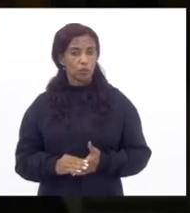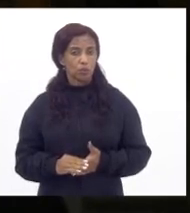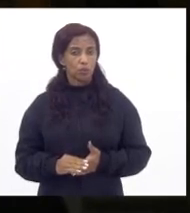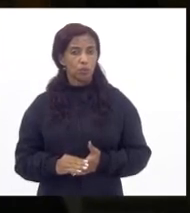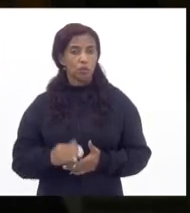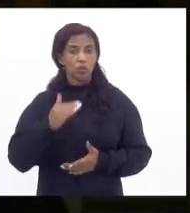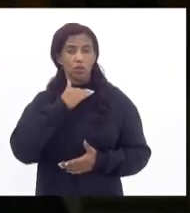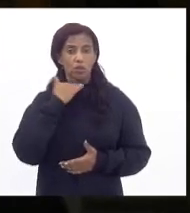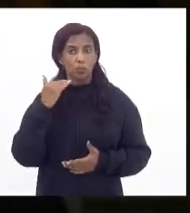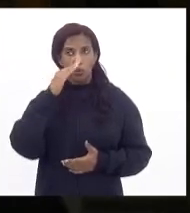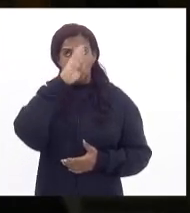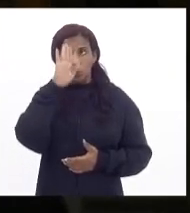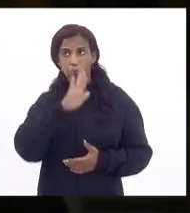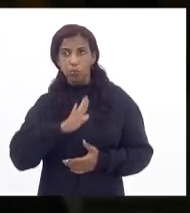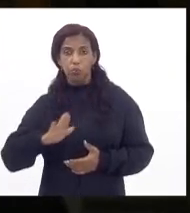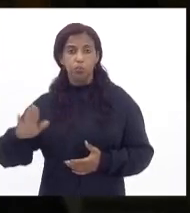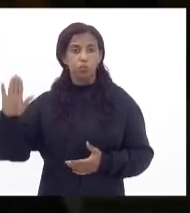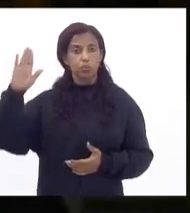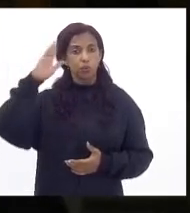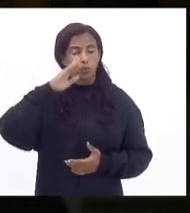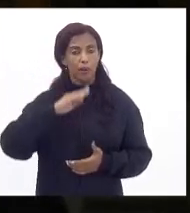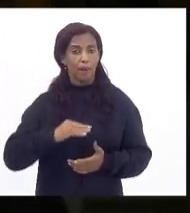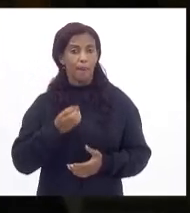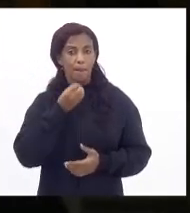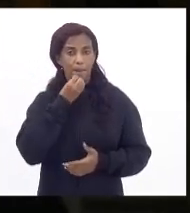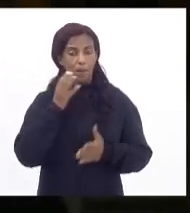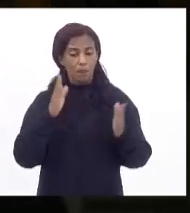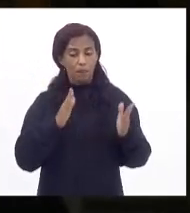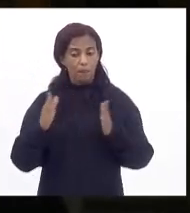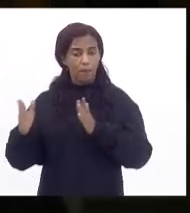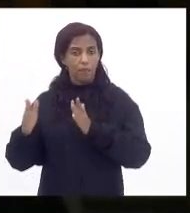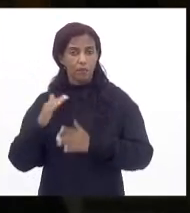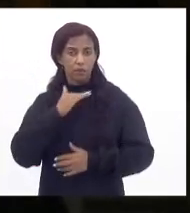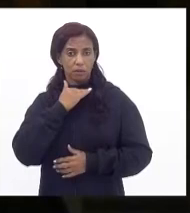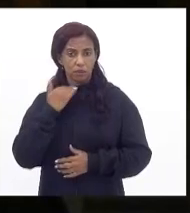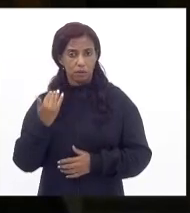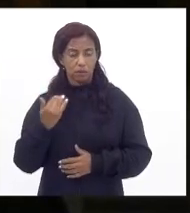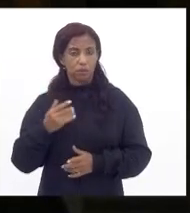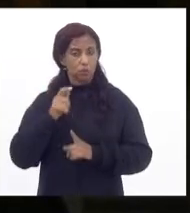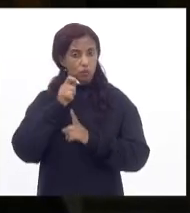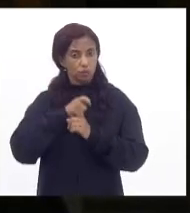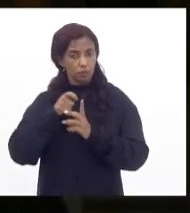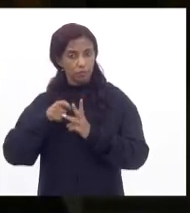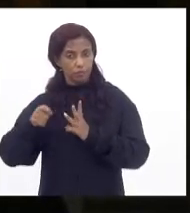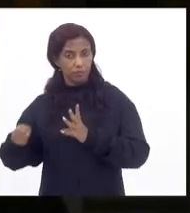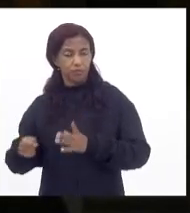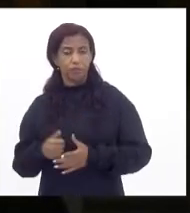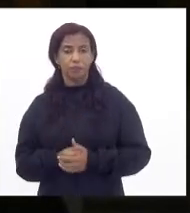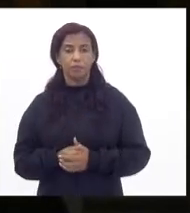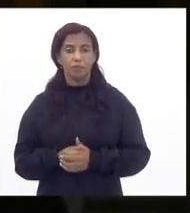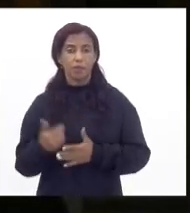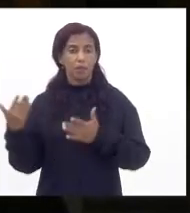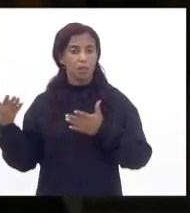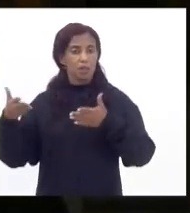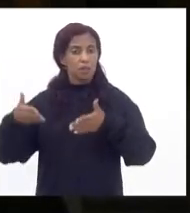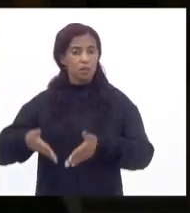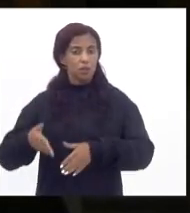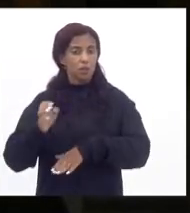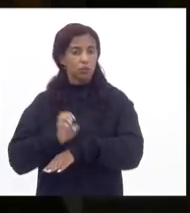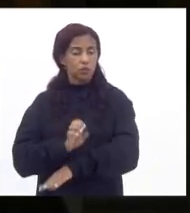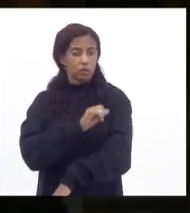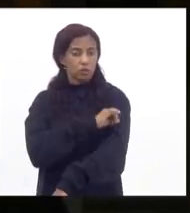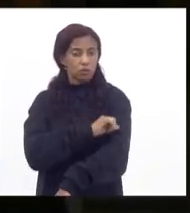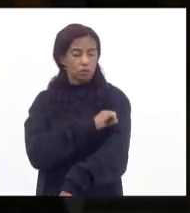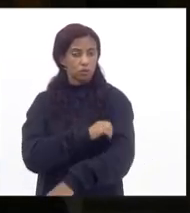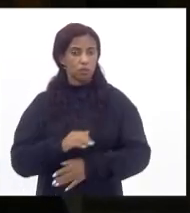diário da morte do Brasil boa parte das mortes nos últimos meses se concentram no estado do Rio de Janeiro